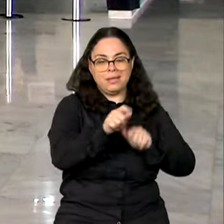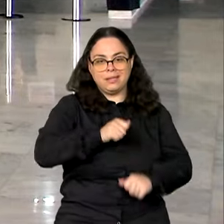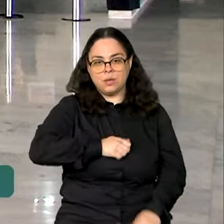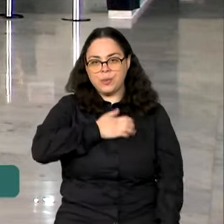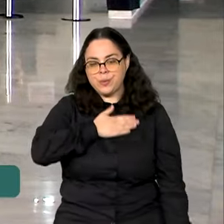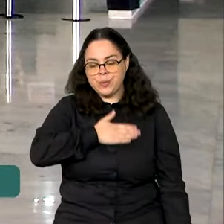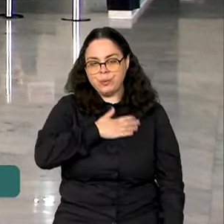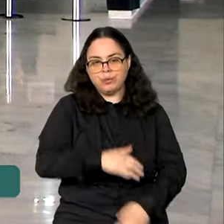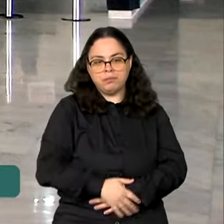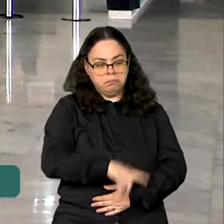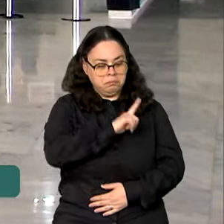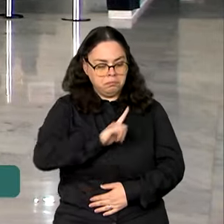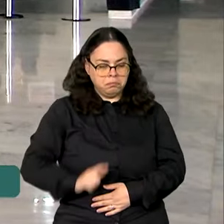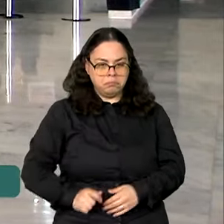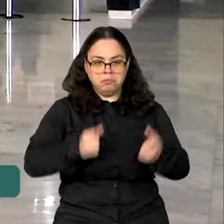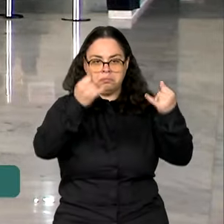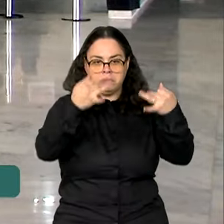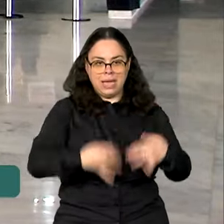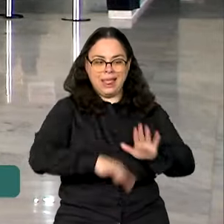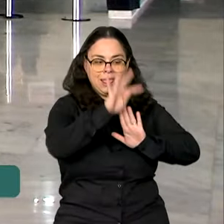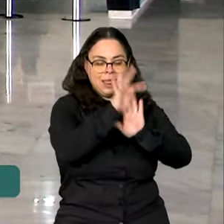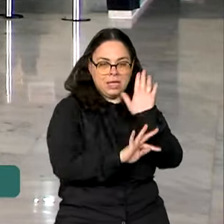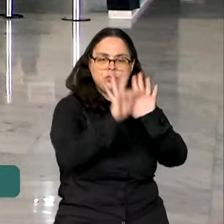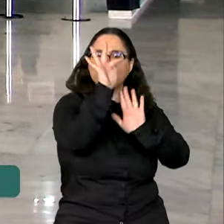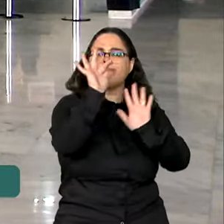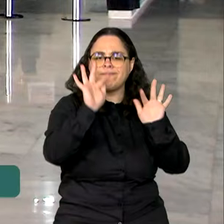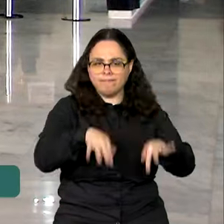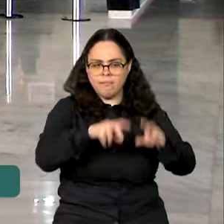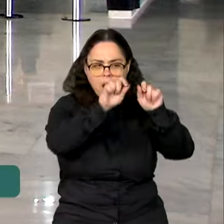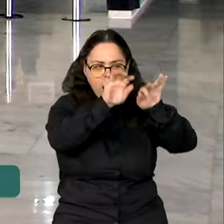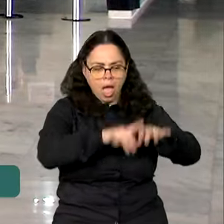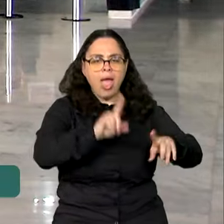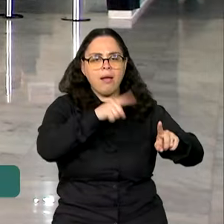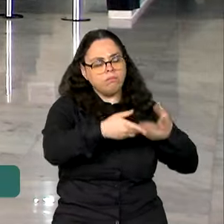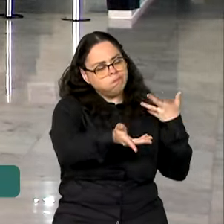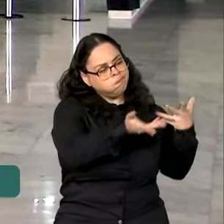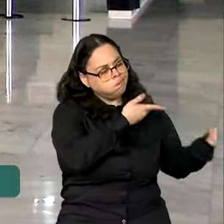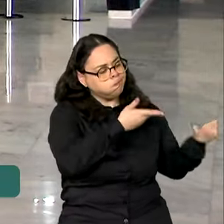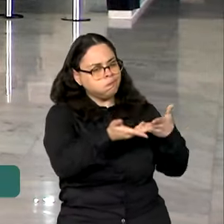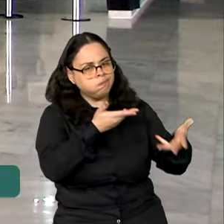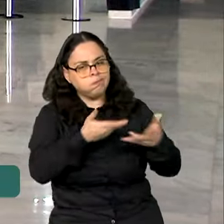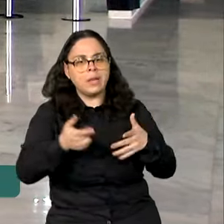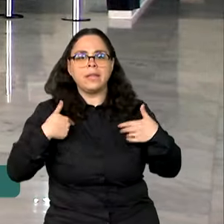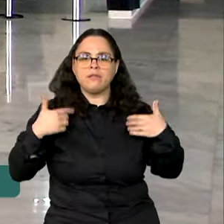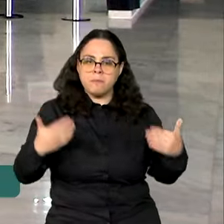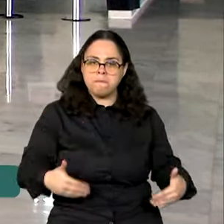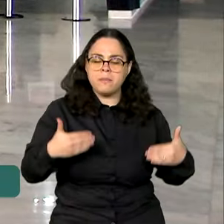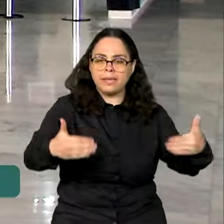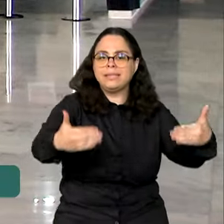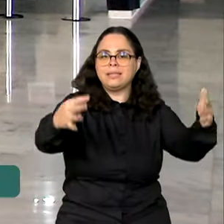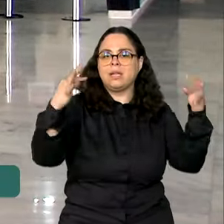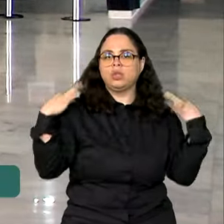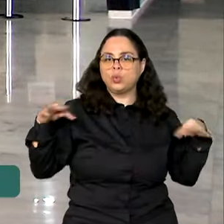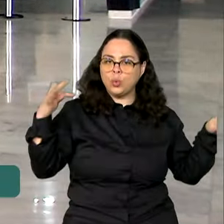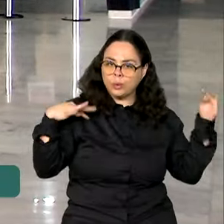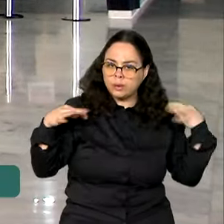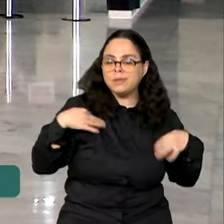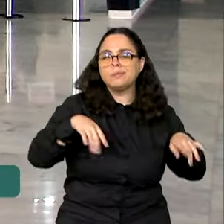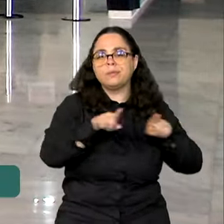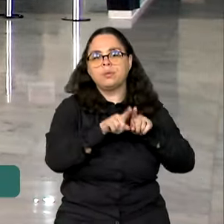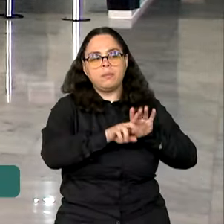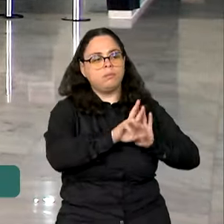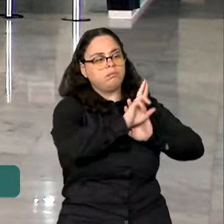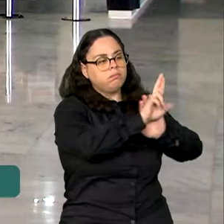Segundo o governo, o texto final da lei é fruto de um amplo debate que envolveu o Ministério do Turismo e diferentes